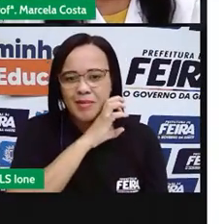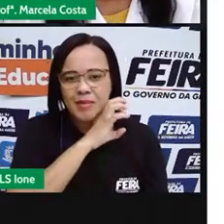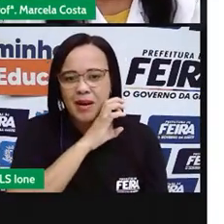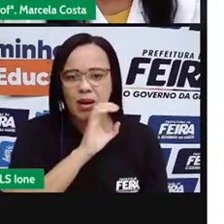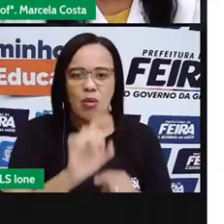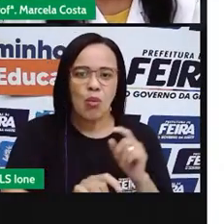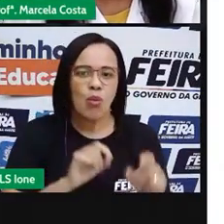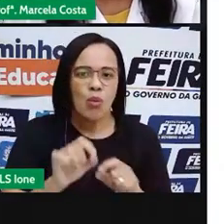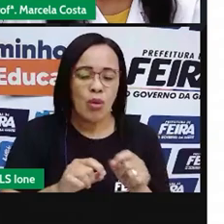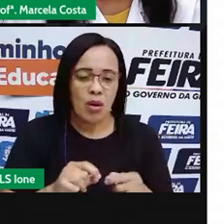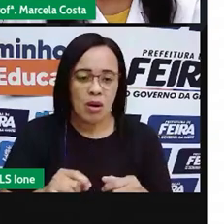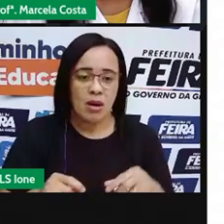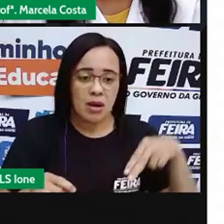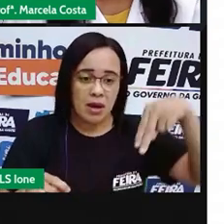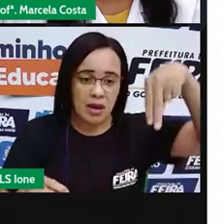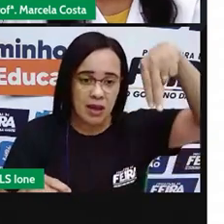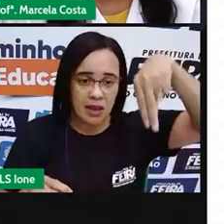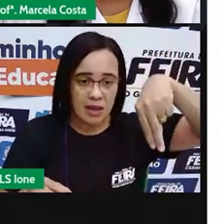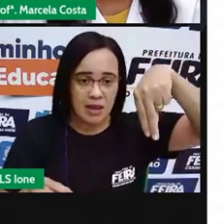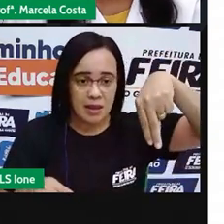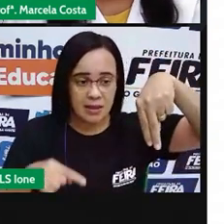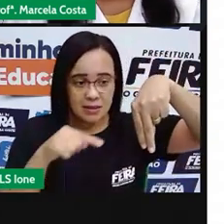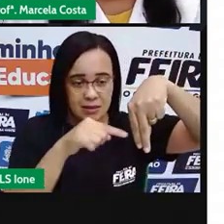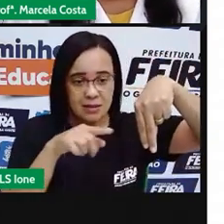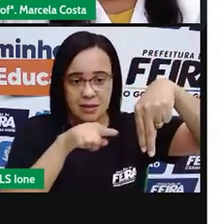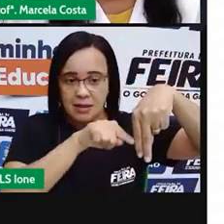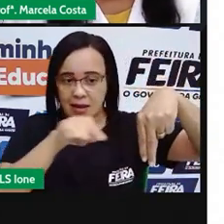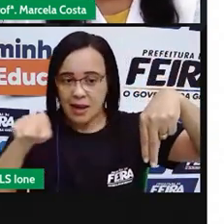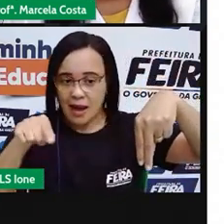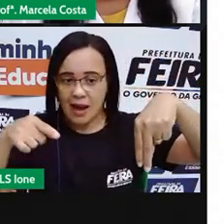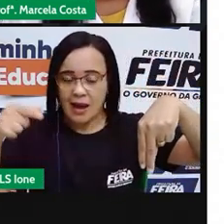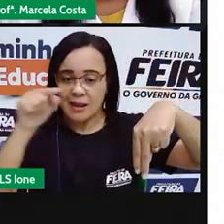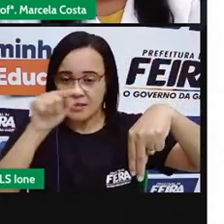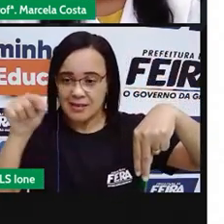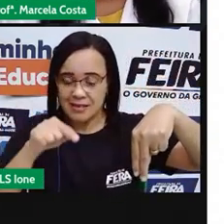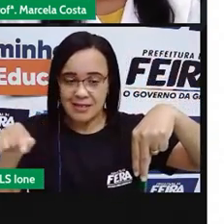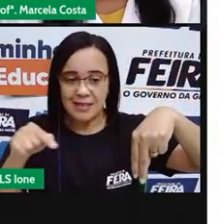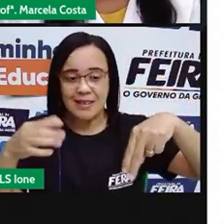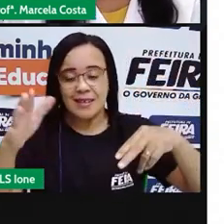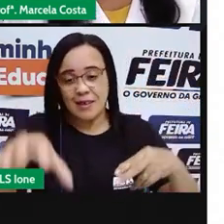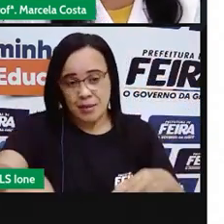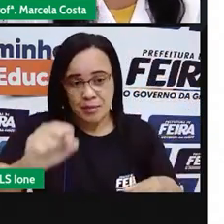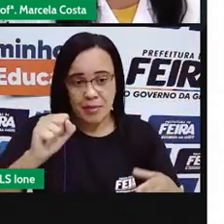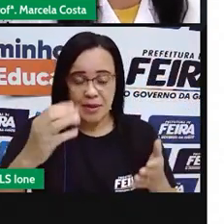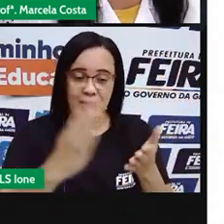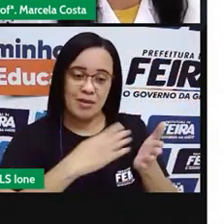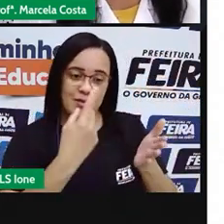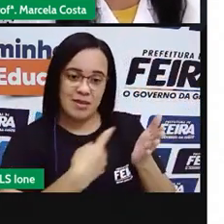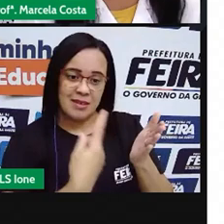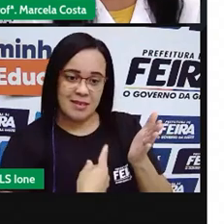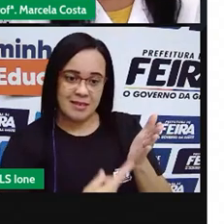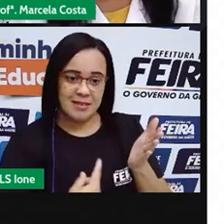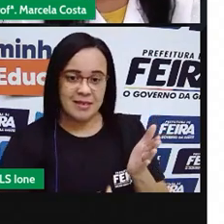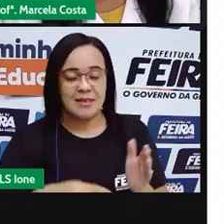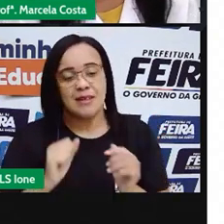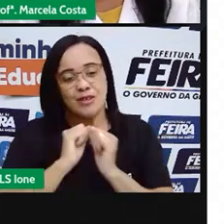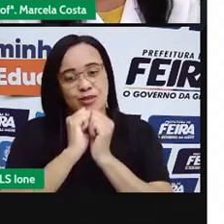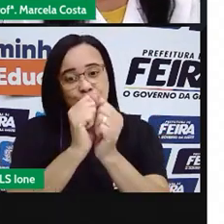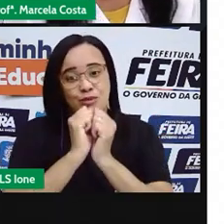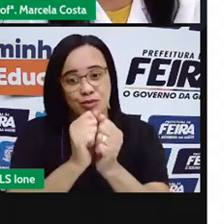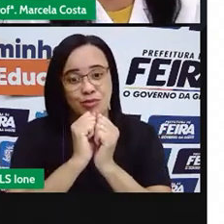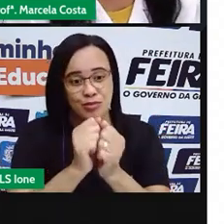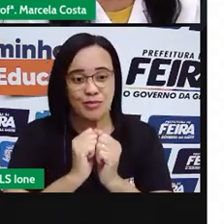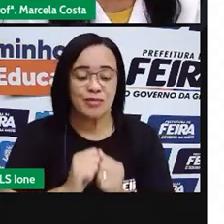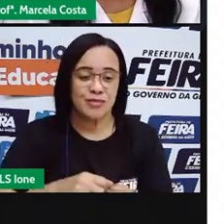letra N até a letra Z, no caderno. Pegue aí o seu caderno, que a gente vai escrever juntinho.